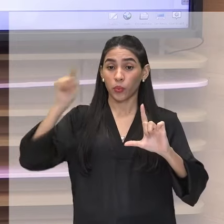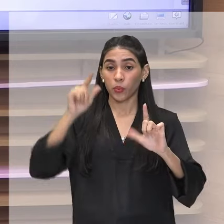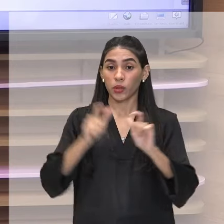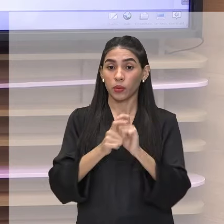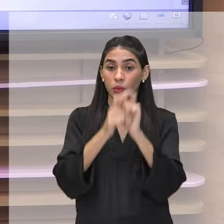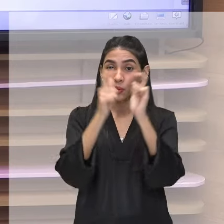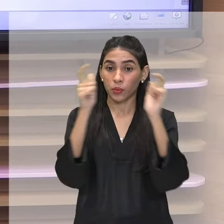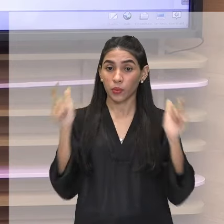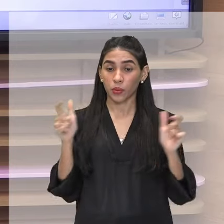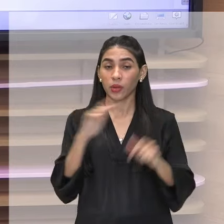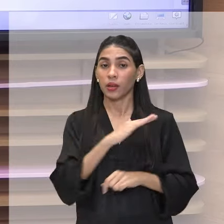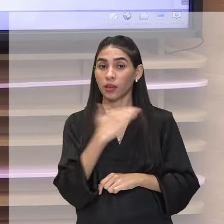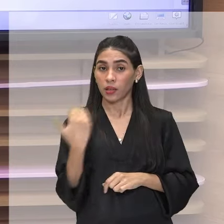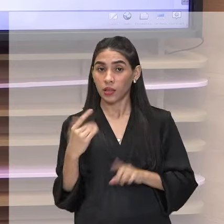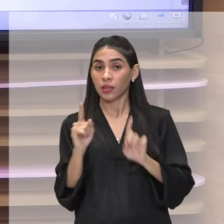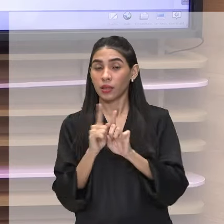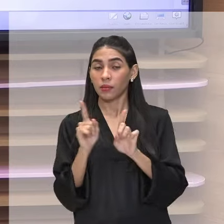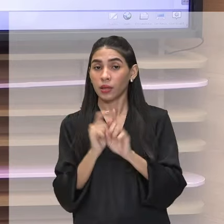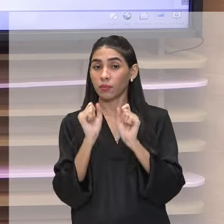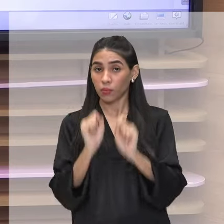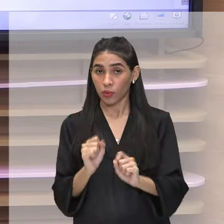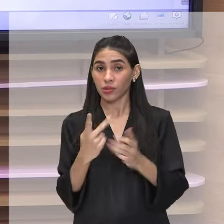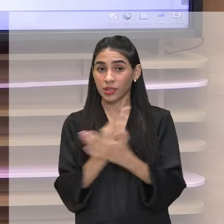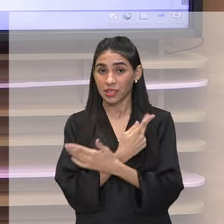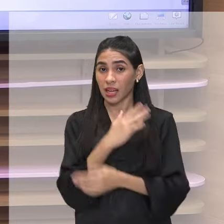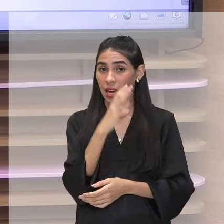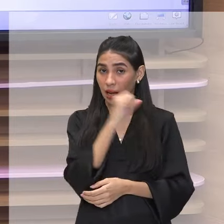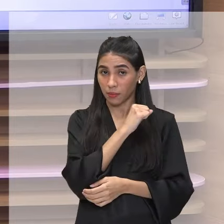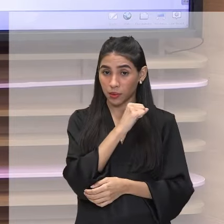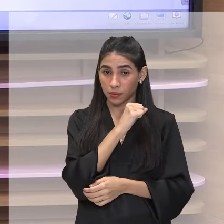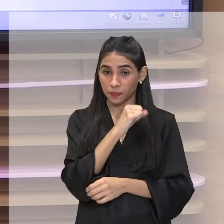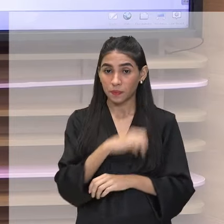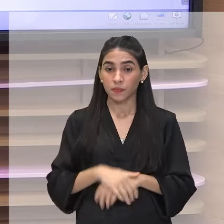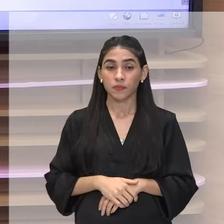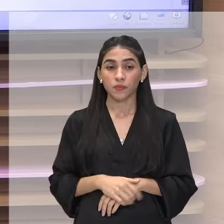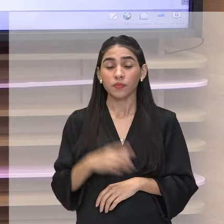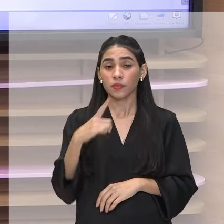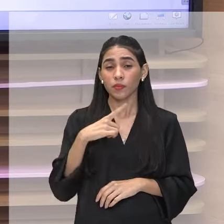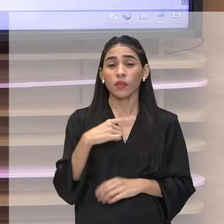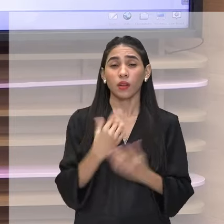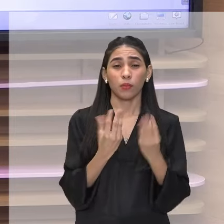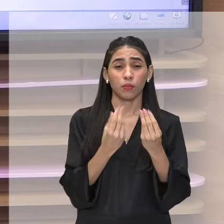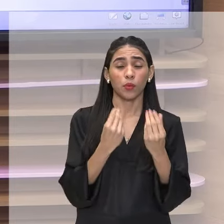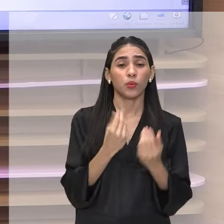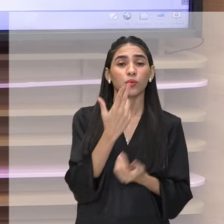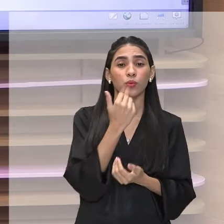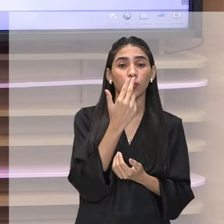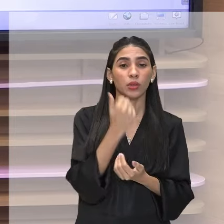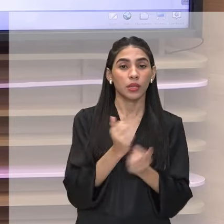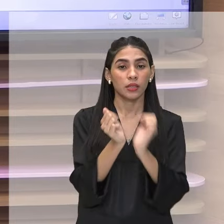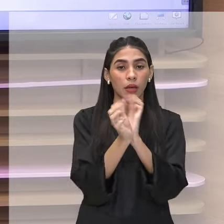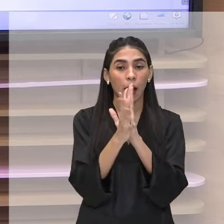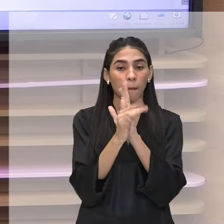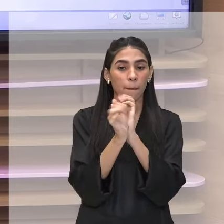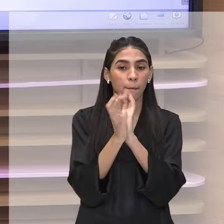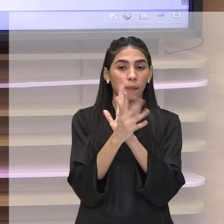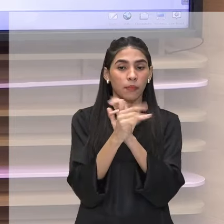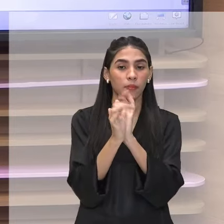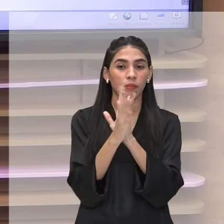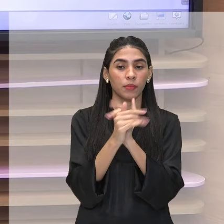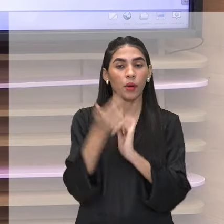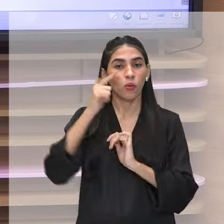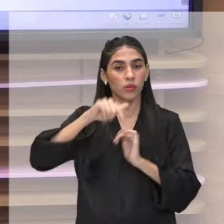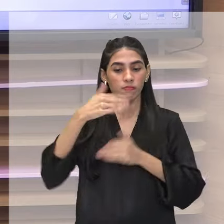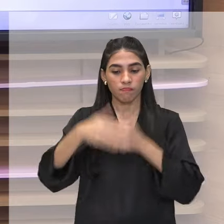a taxa de mortalidade também pode ser muito rápida. Né? Então, assim como tinha muitos nutrientes para aquelas algas e elas conseguiram se